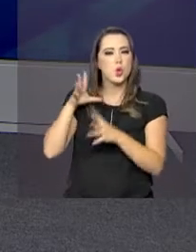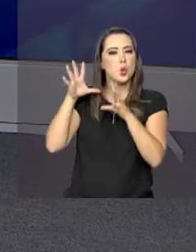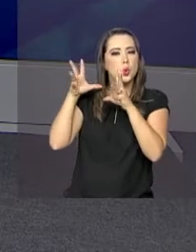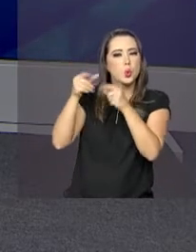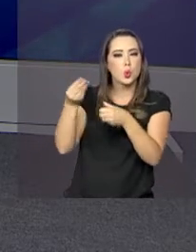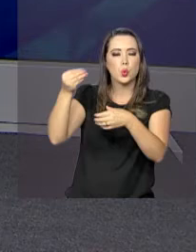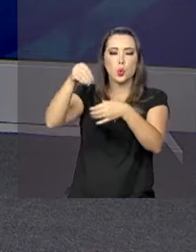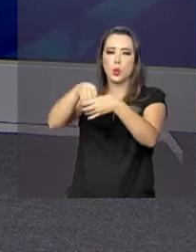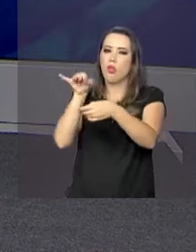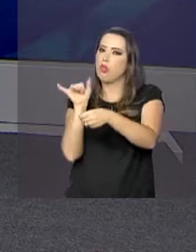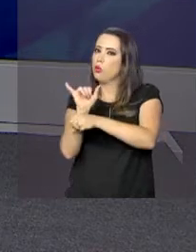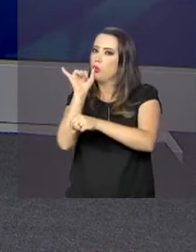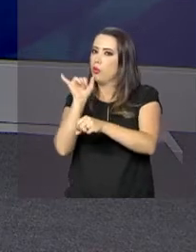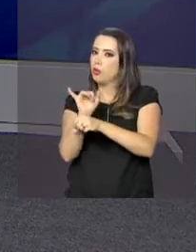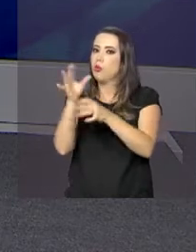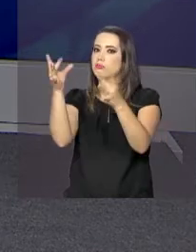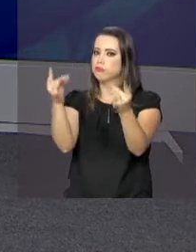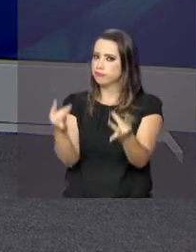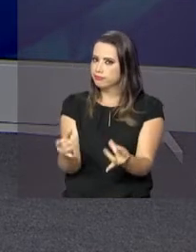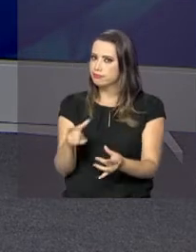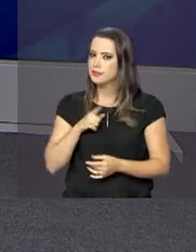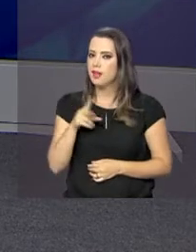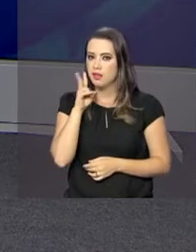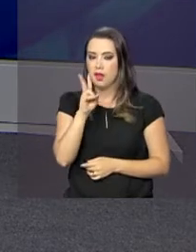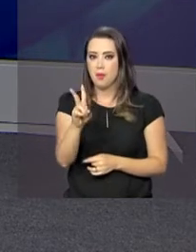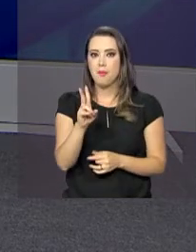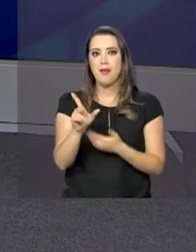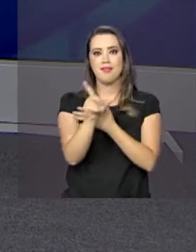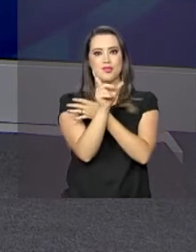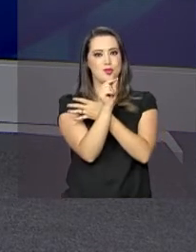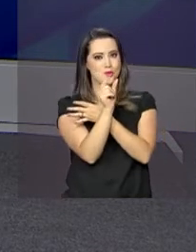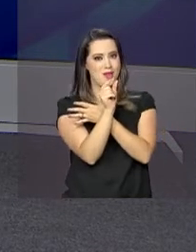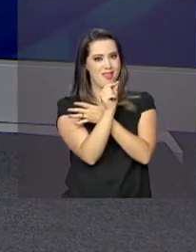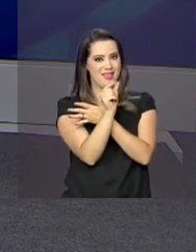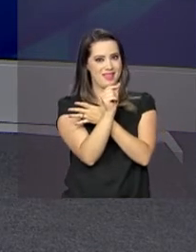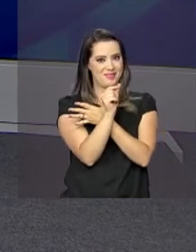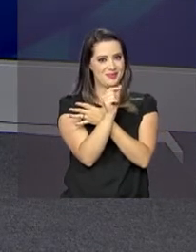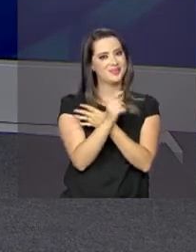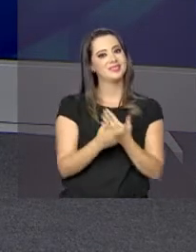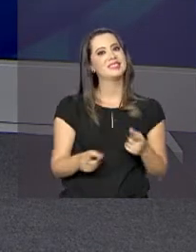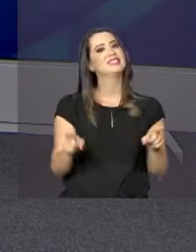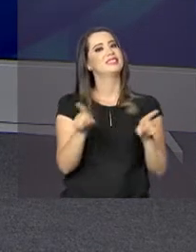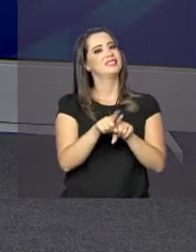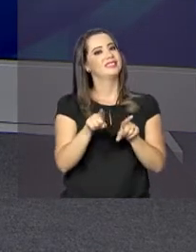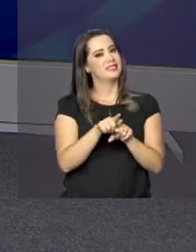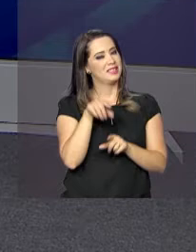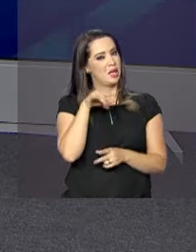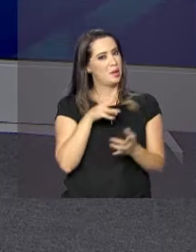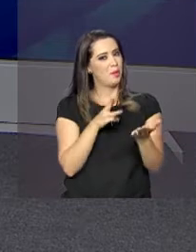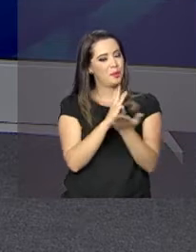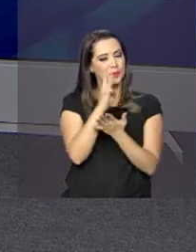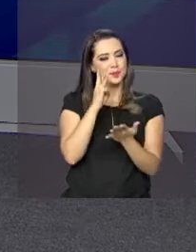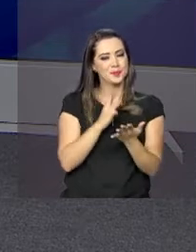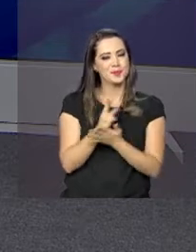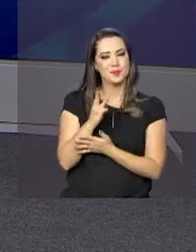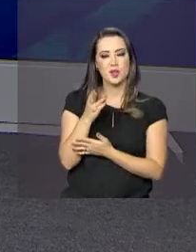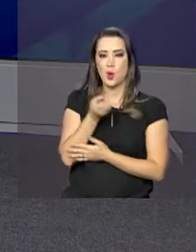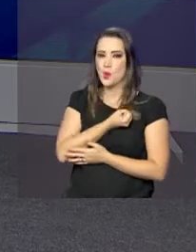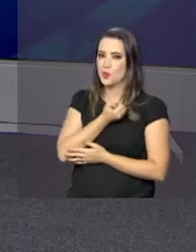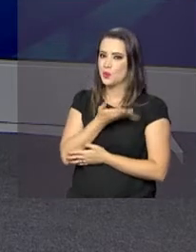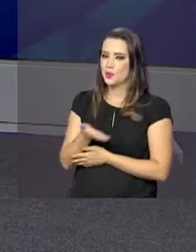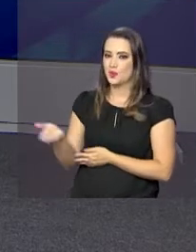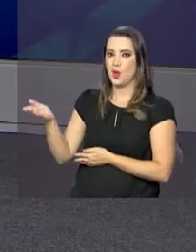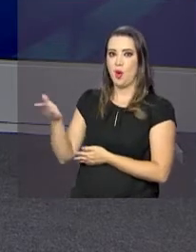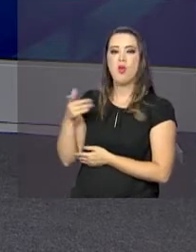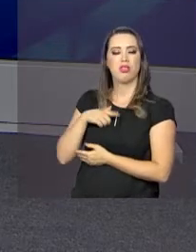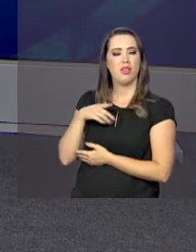reportagens no nosso canal no YouTube e também é possível seguir a NBR no Twitter. Ah, e tem ainda o WhatsApp. Anote aí o número e